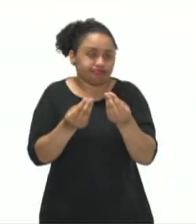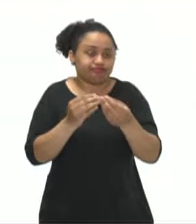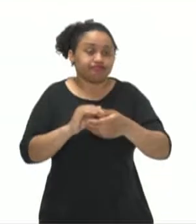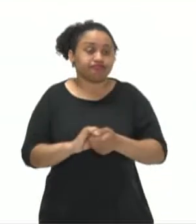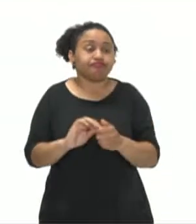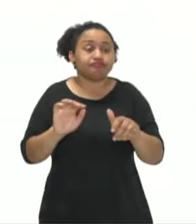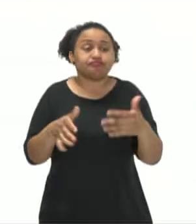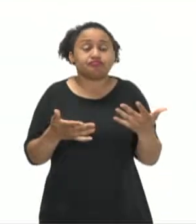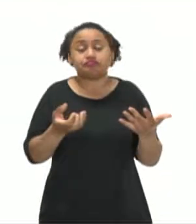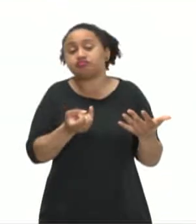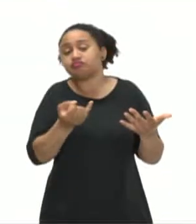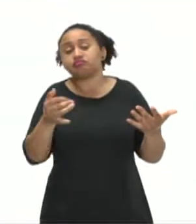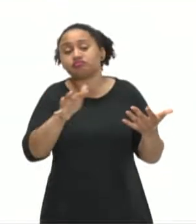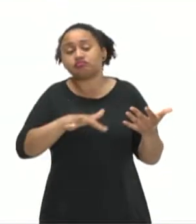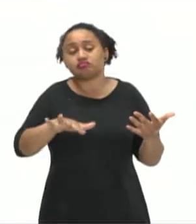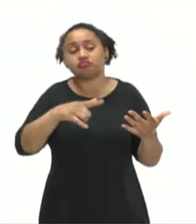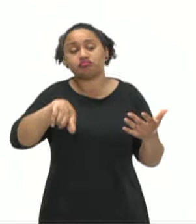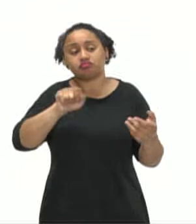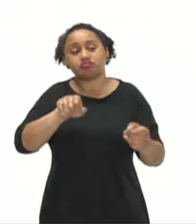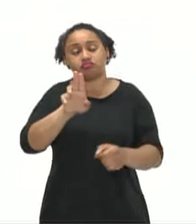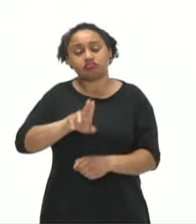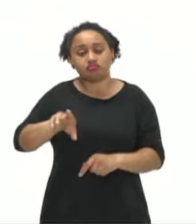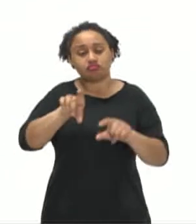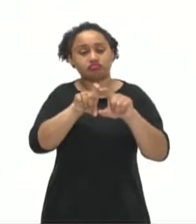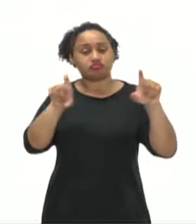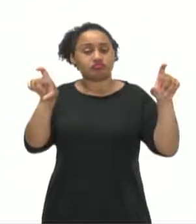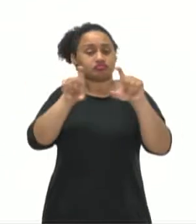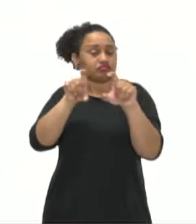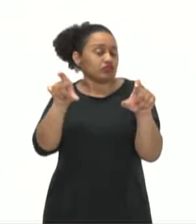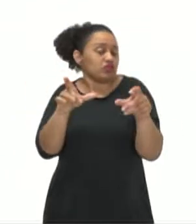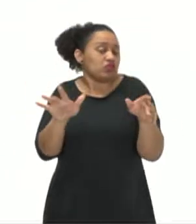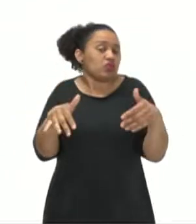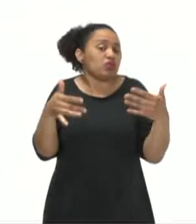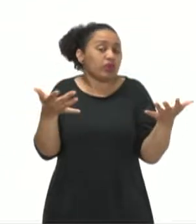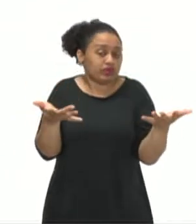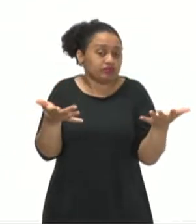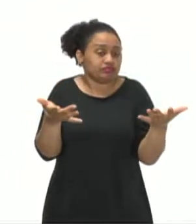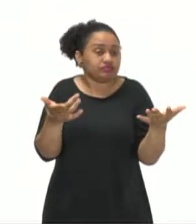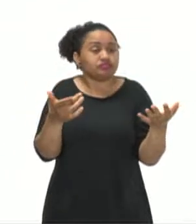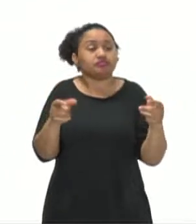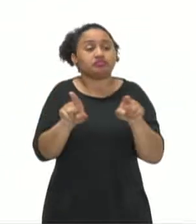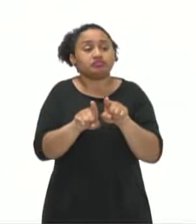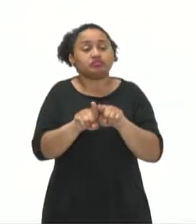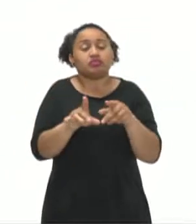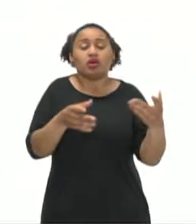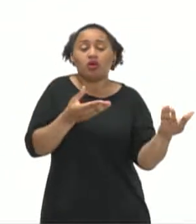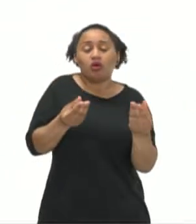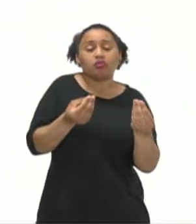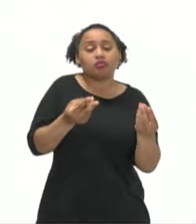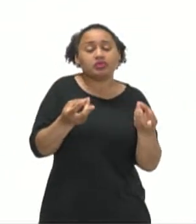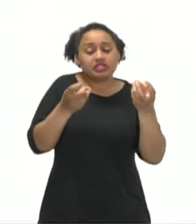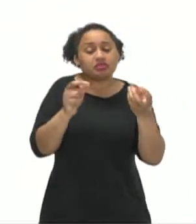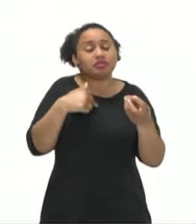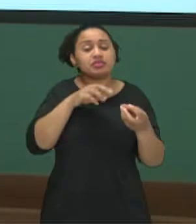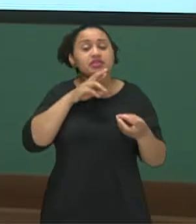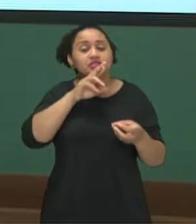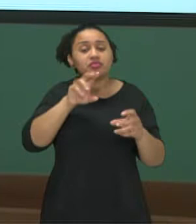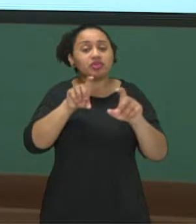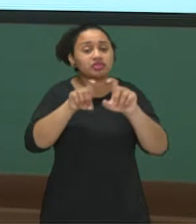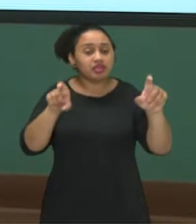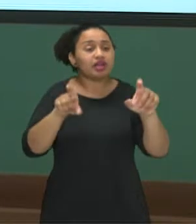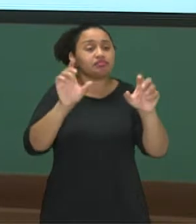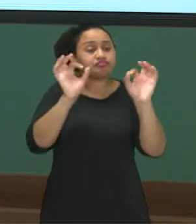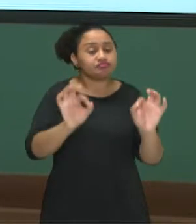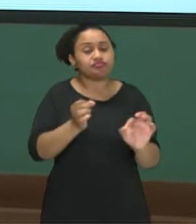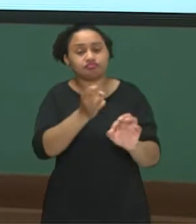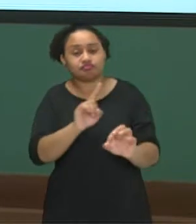em quais situações podemos utilizar as equações? Como verificamos a solução de uma equação? A equação